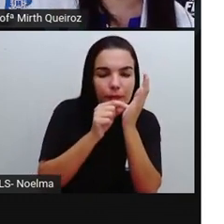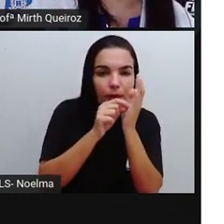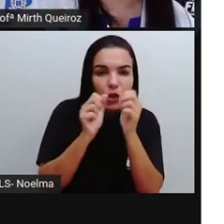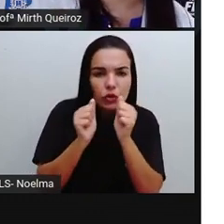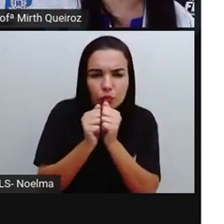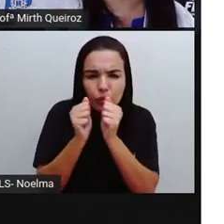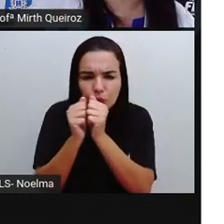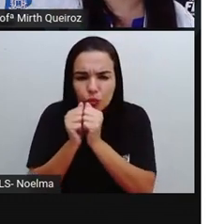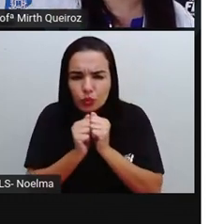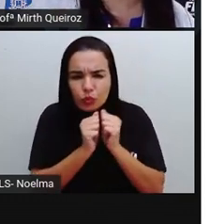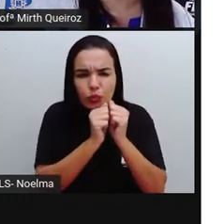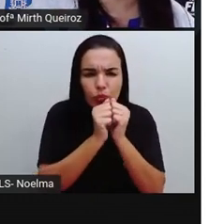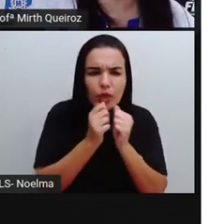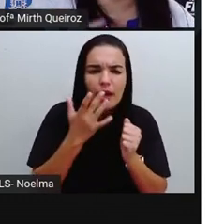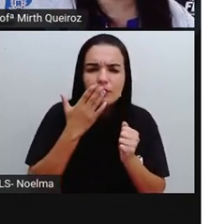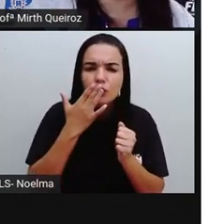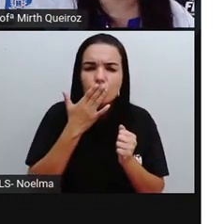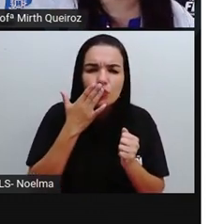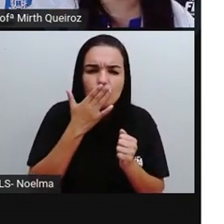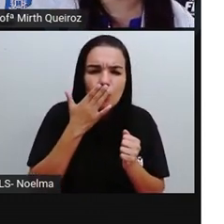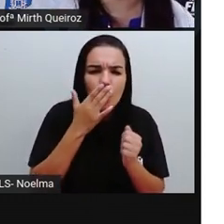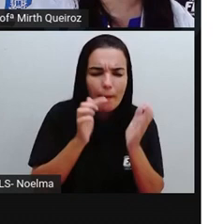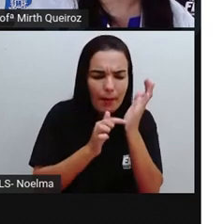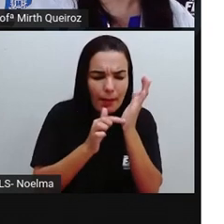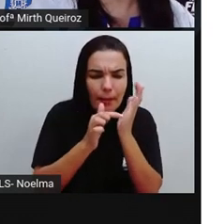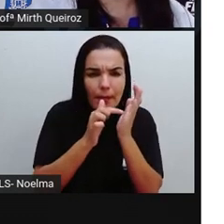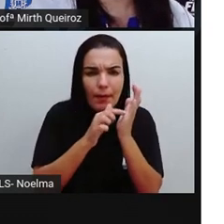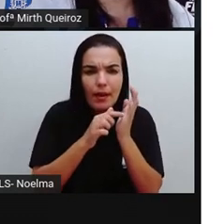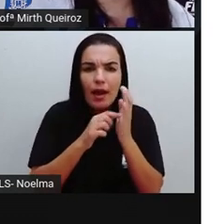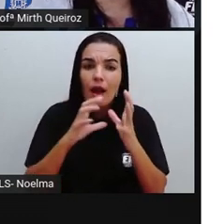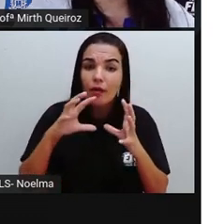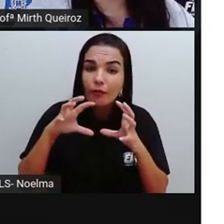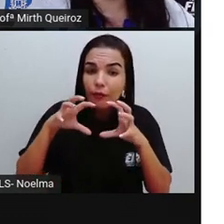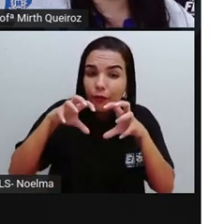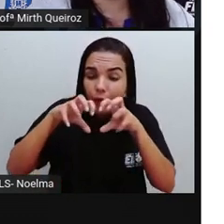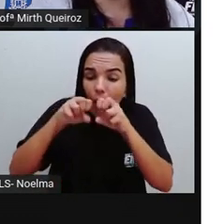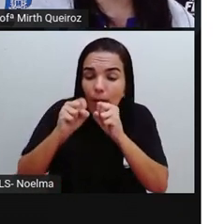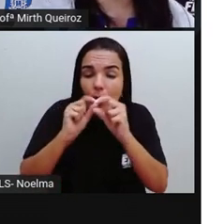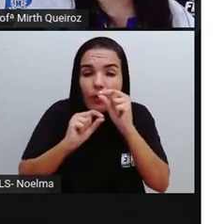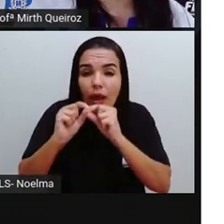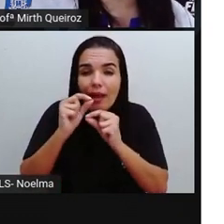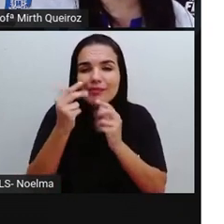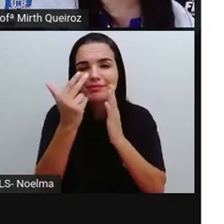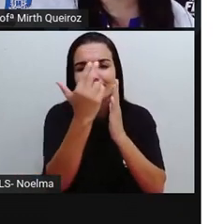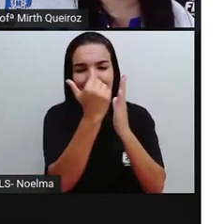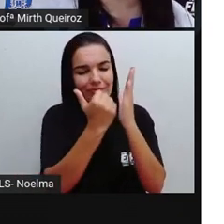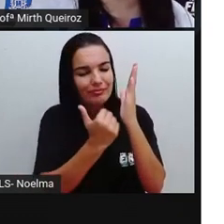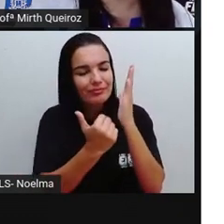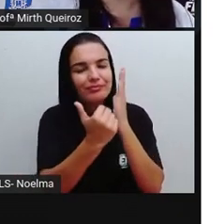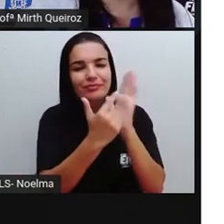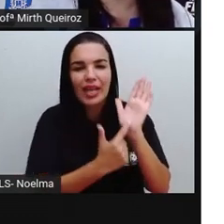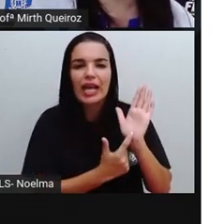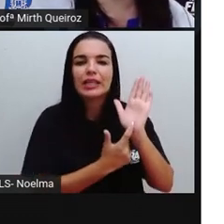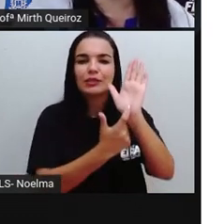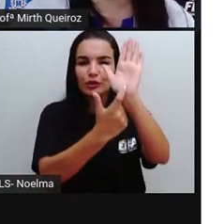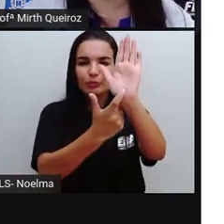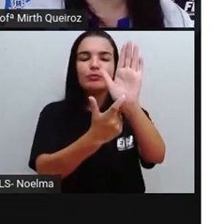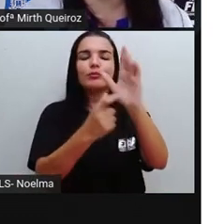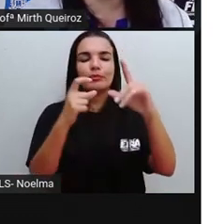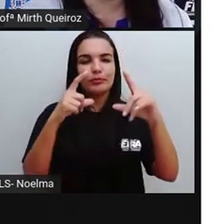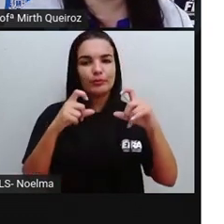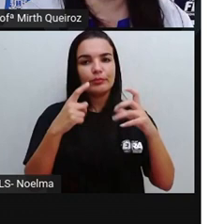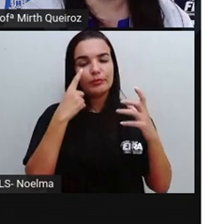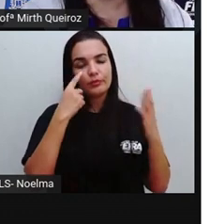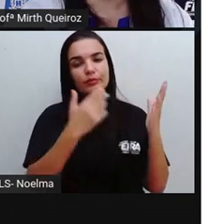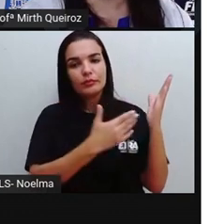esses grãozinhos de açúcar, todos esses pontinhos, vão formar a unidade, que é a própria imagem. E aí vocês podem